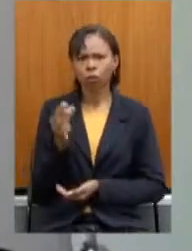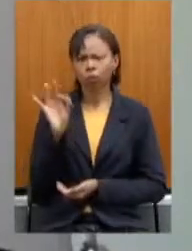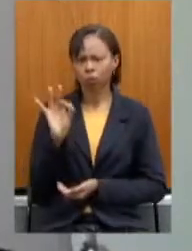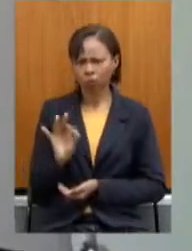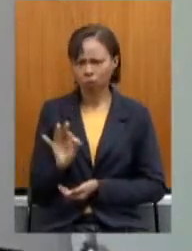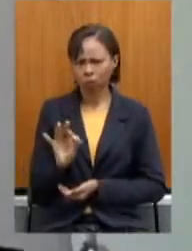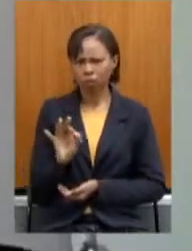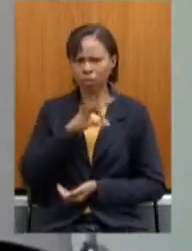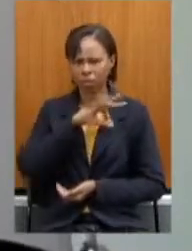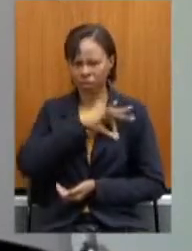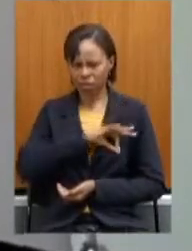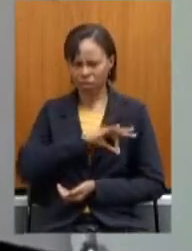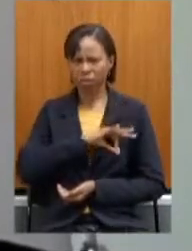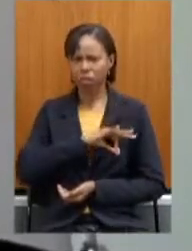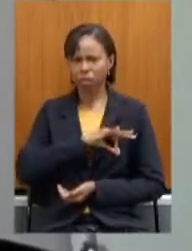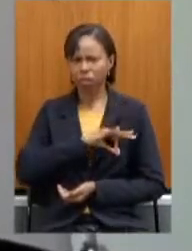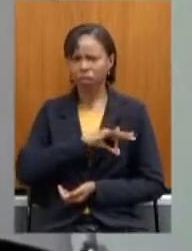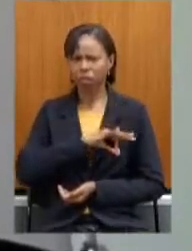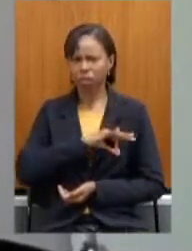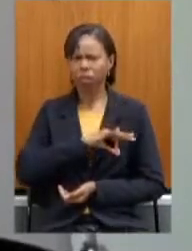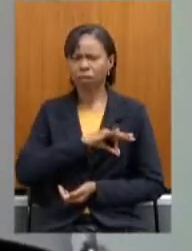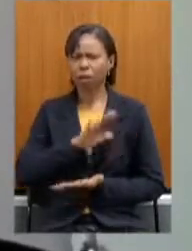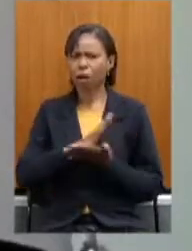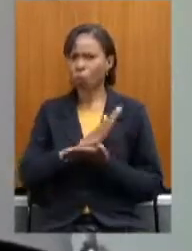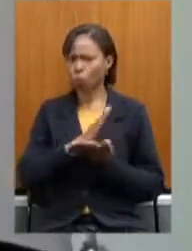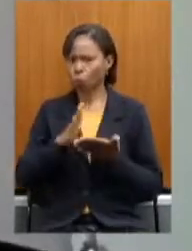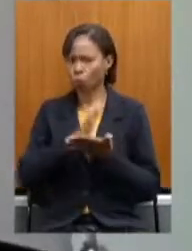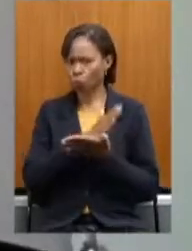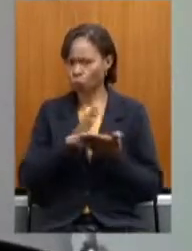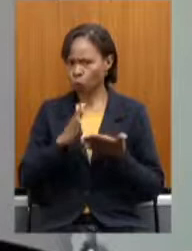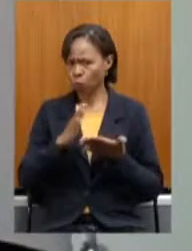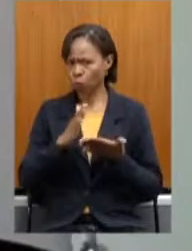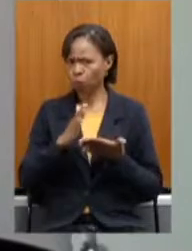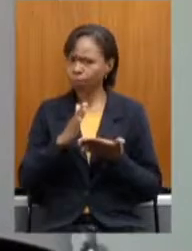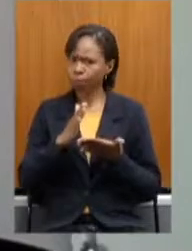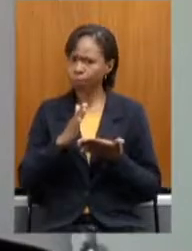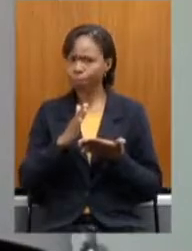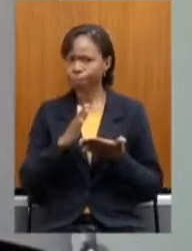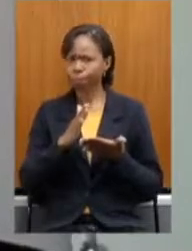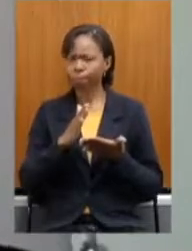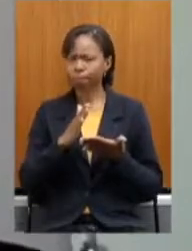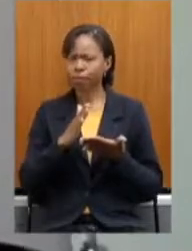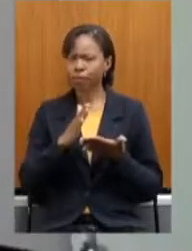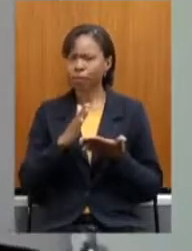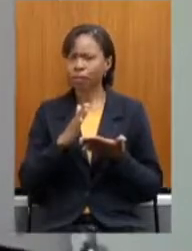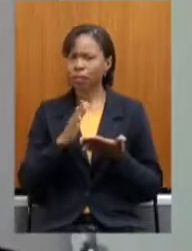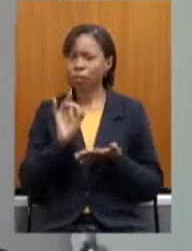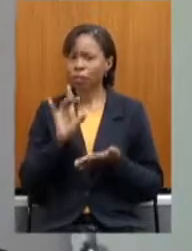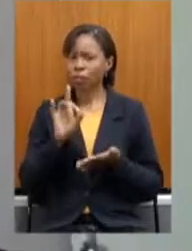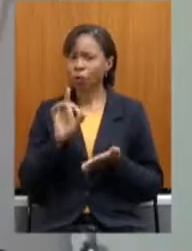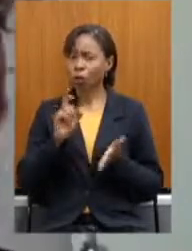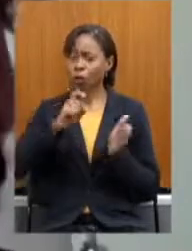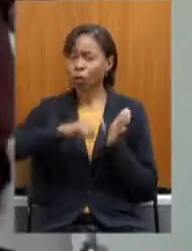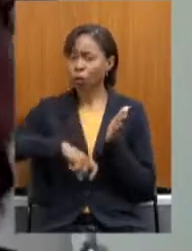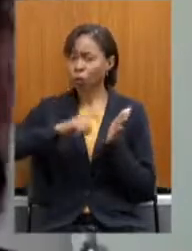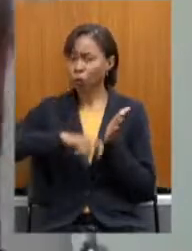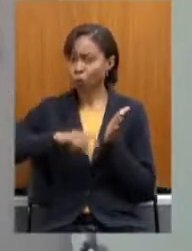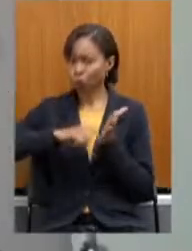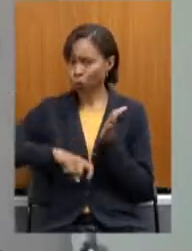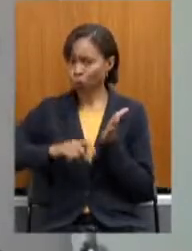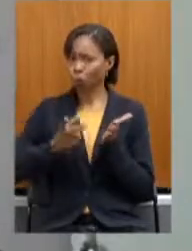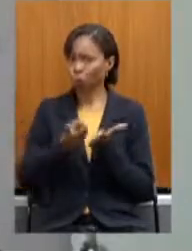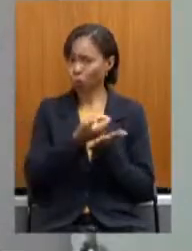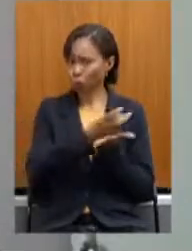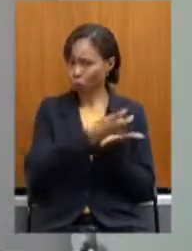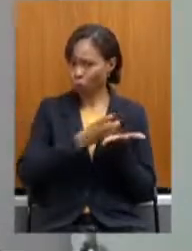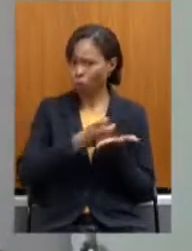renda em alguns casos só em tributos, o que a pessoa vai